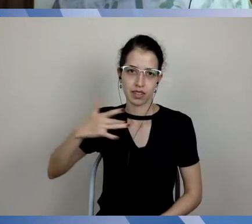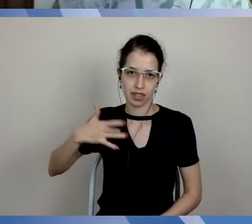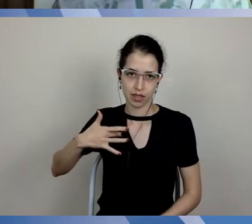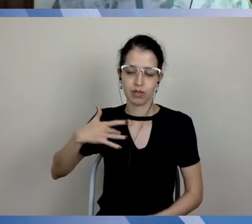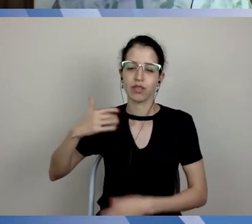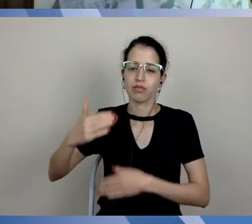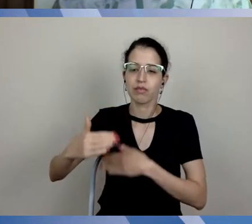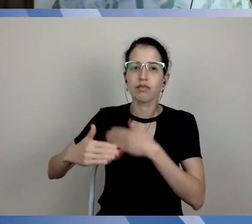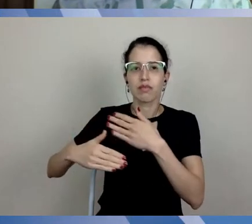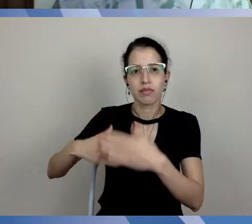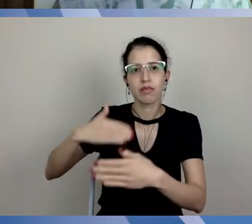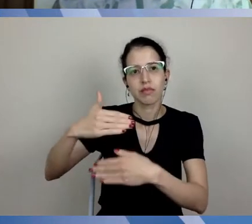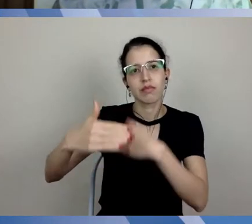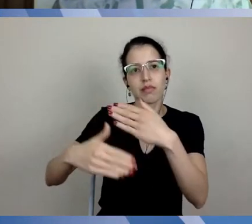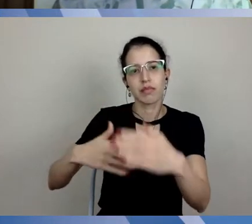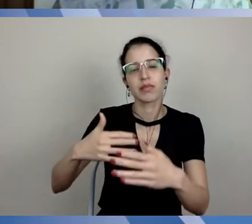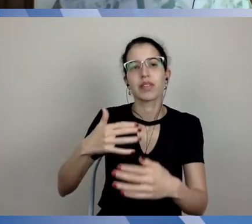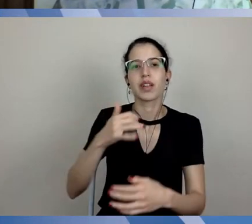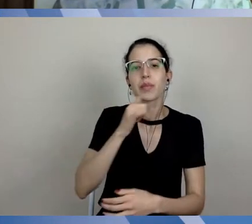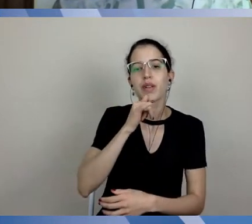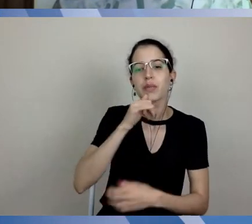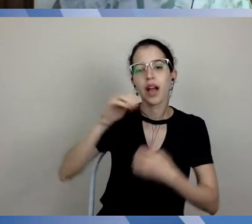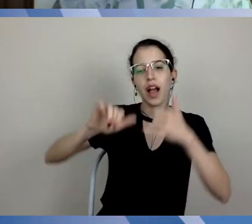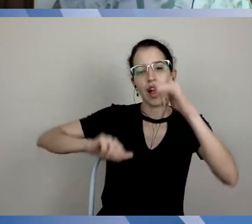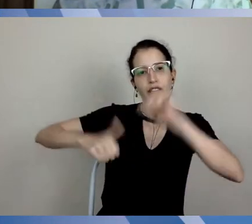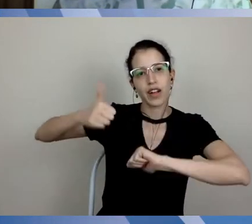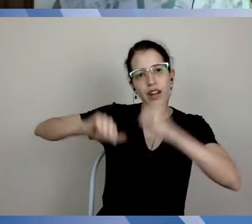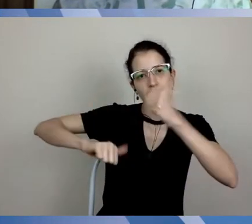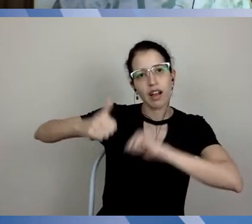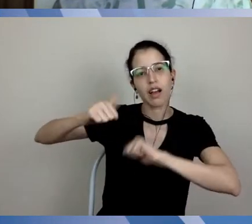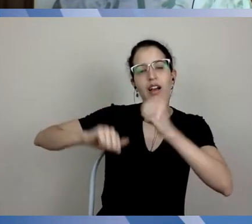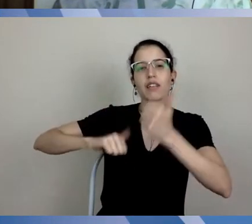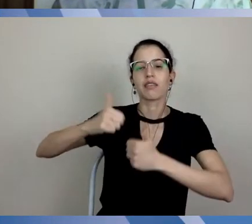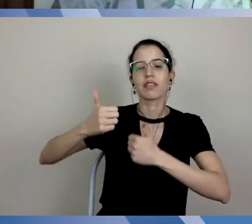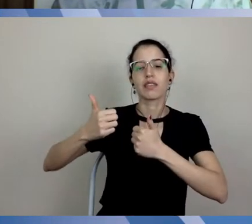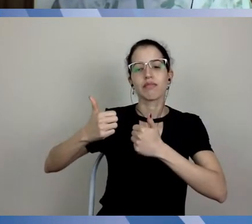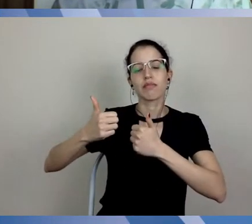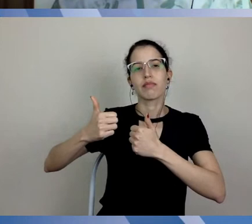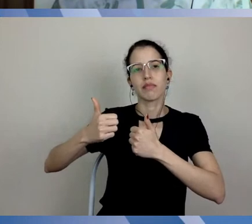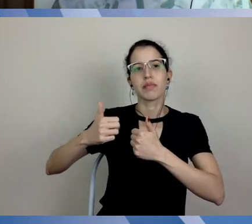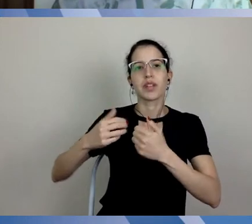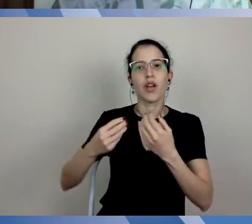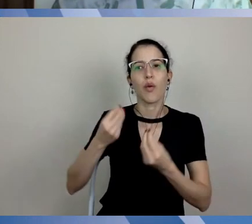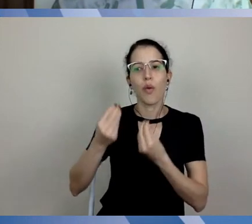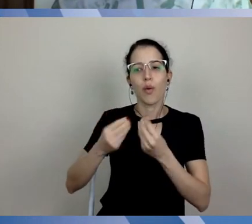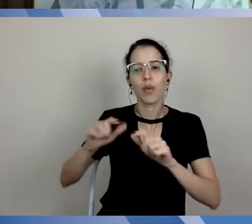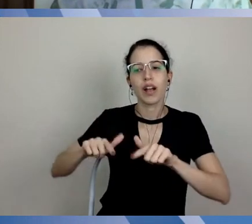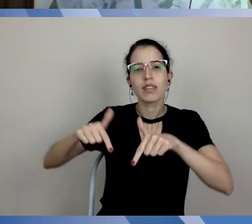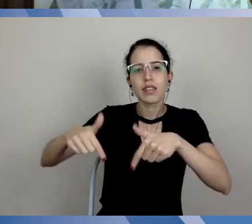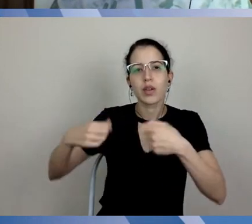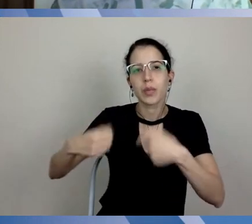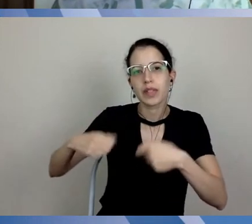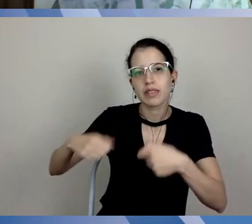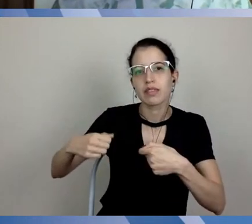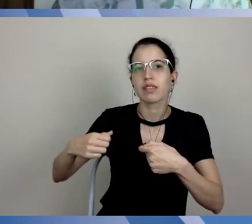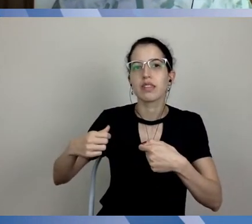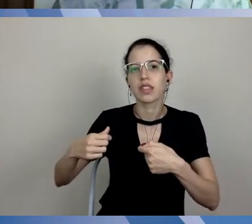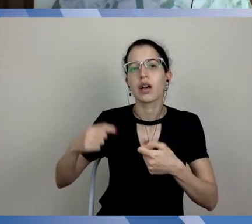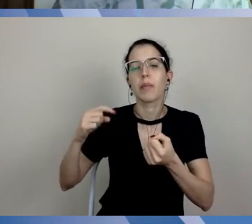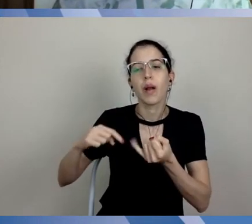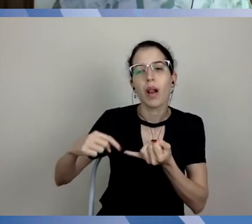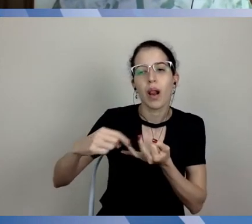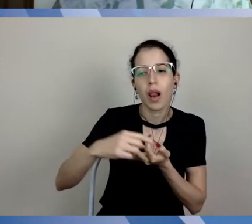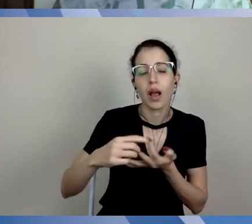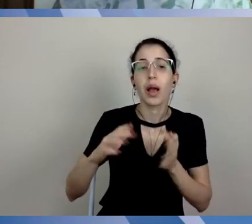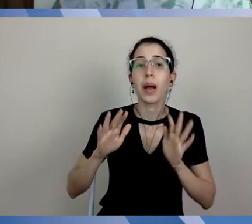para ser identificada, avaliada, e com ações a serem executadas. Mas, nesse momento, é esse núcleo